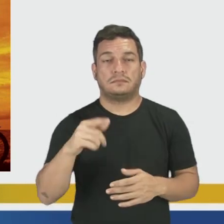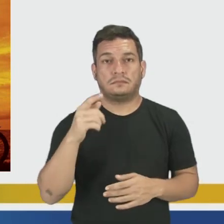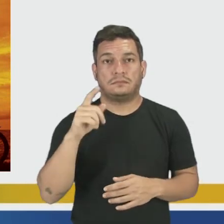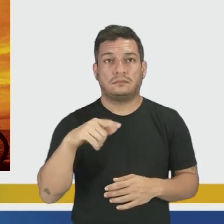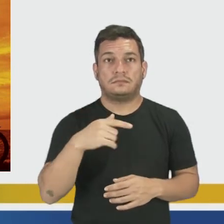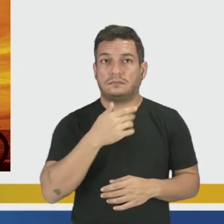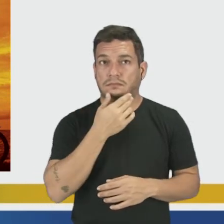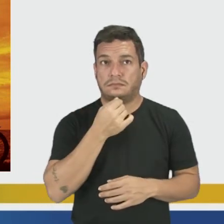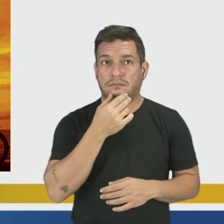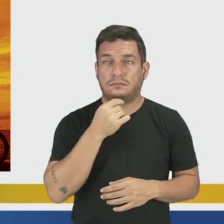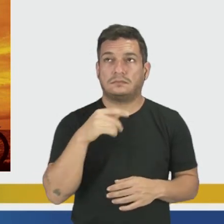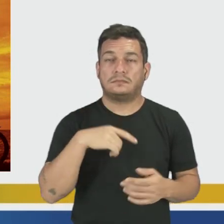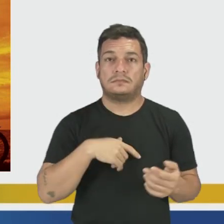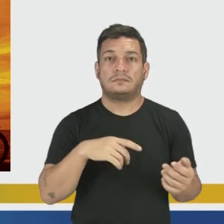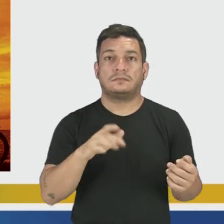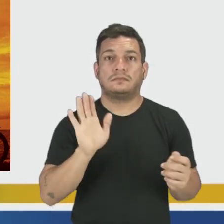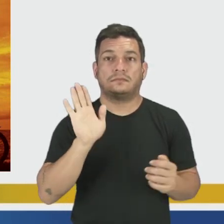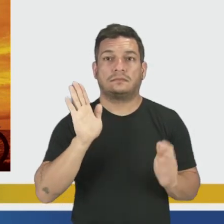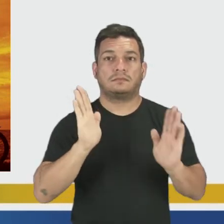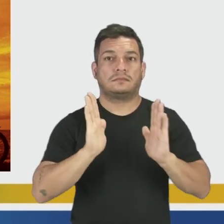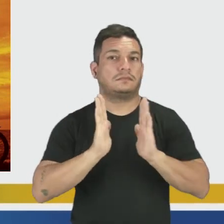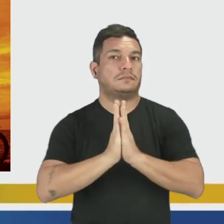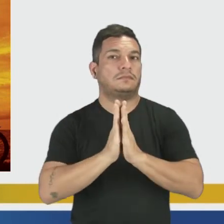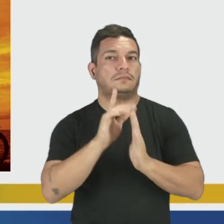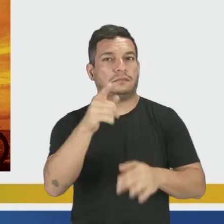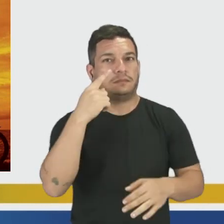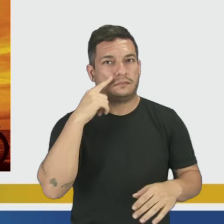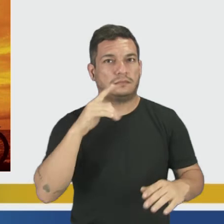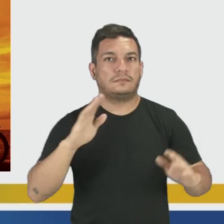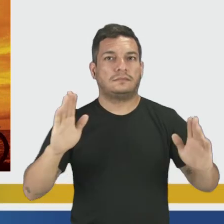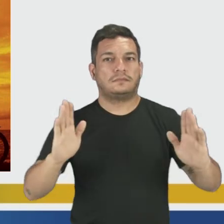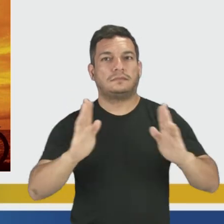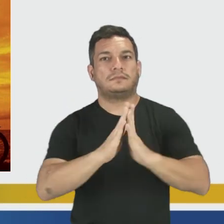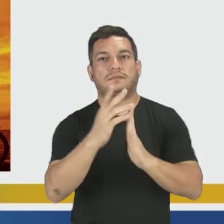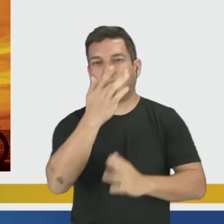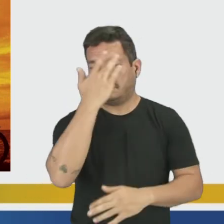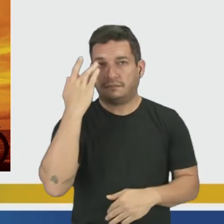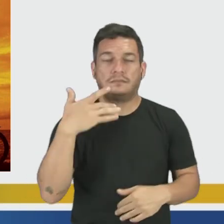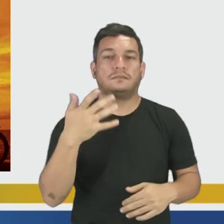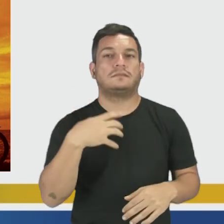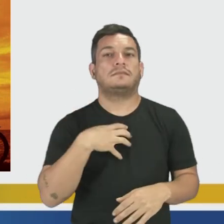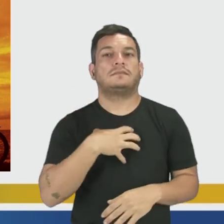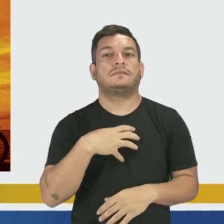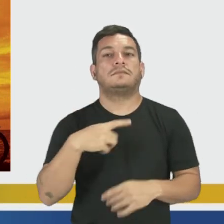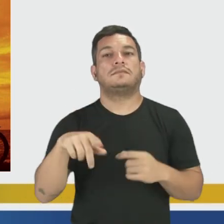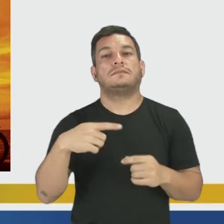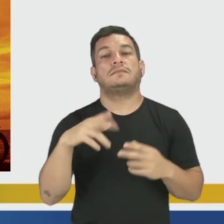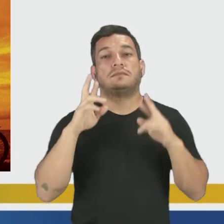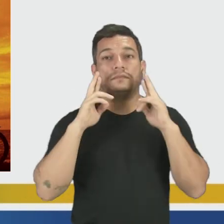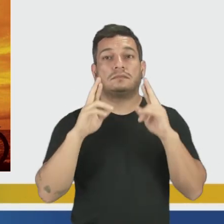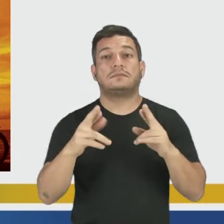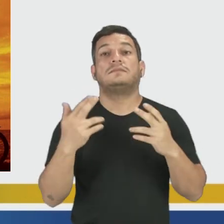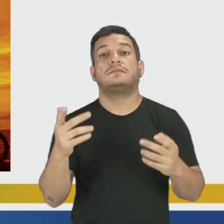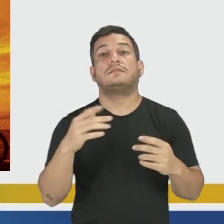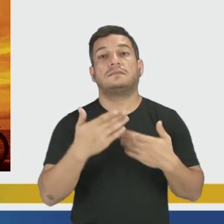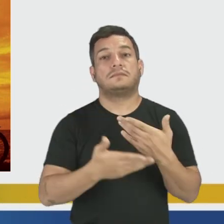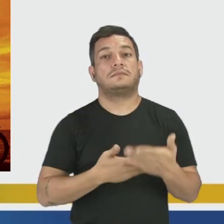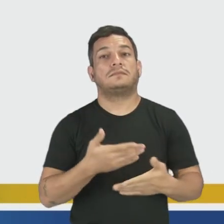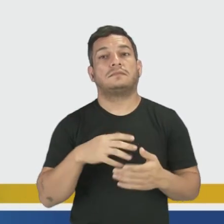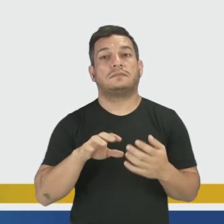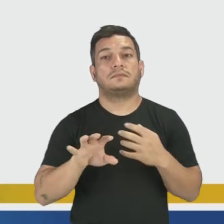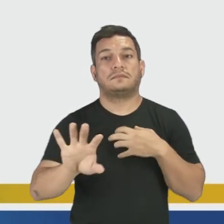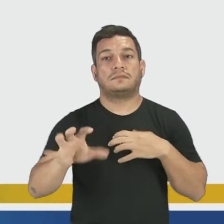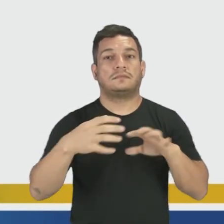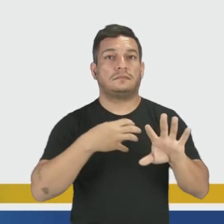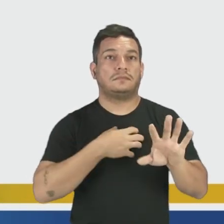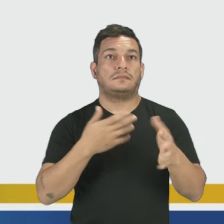aí com o menininho tocando a mão. O que é que está sendo expresso aí? Qual é a sensação que você tem? De qual respeito está sendo transmitido?